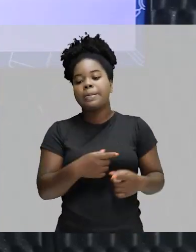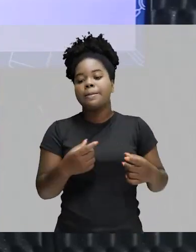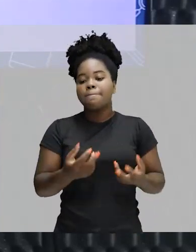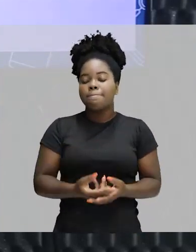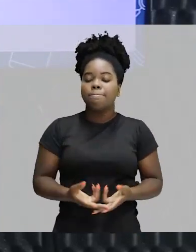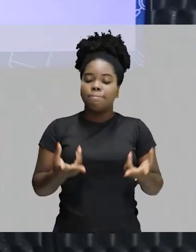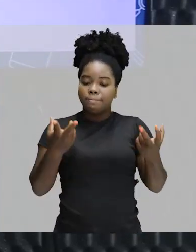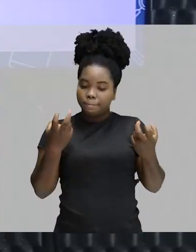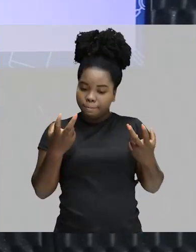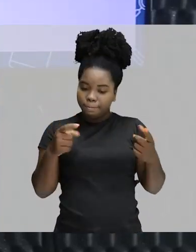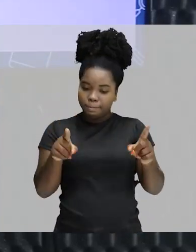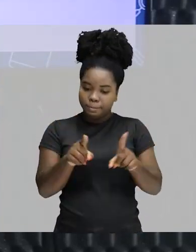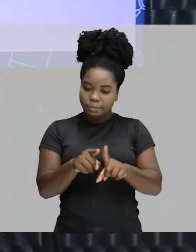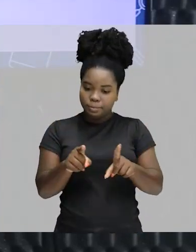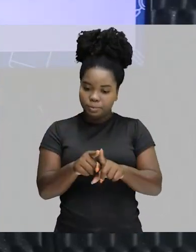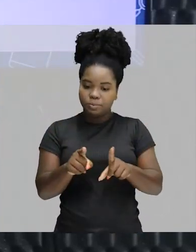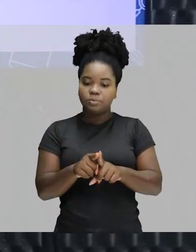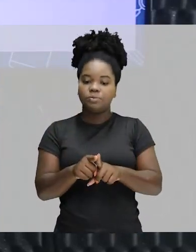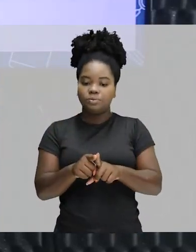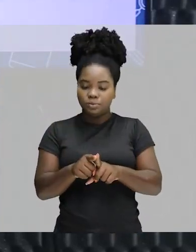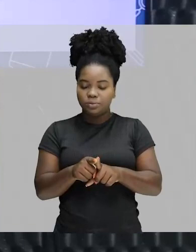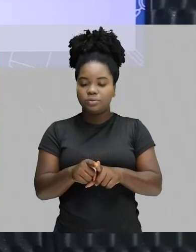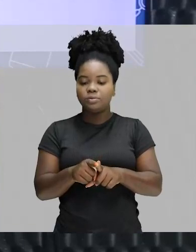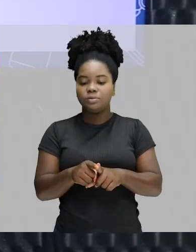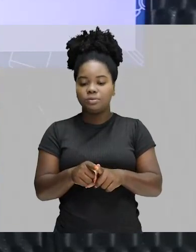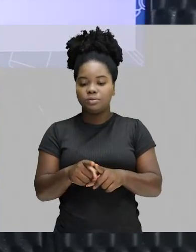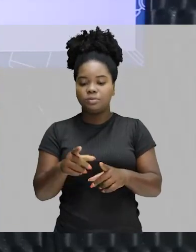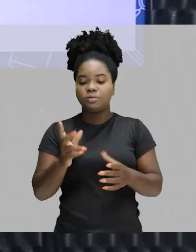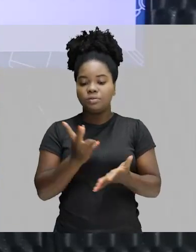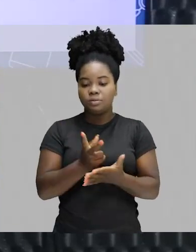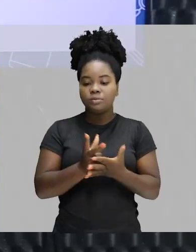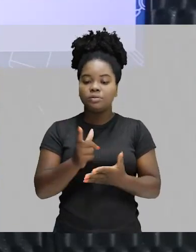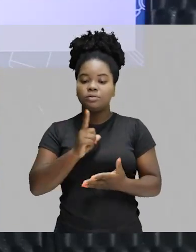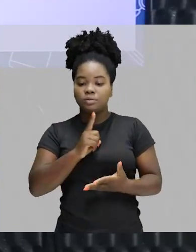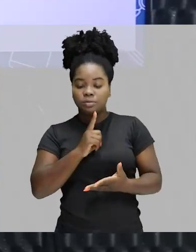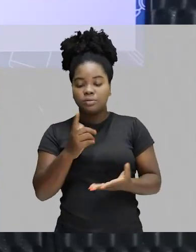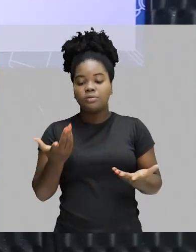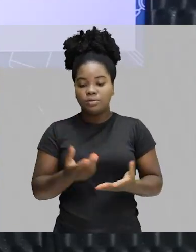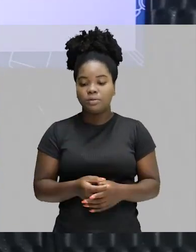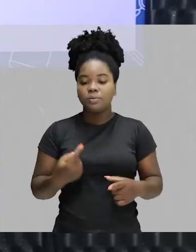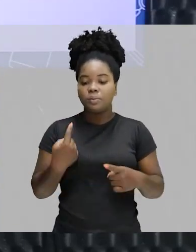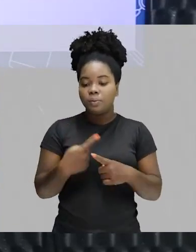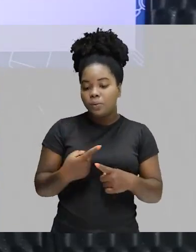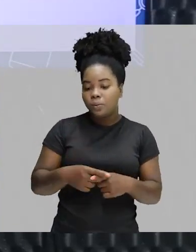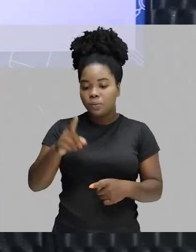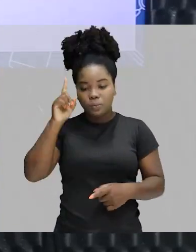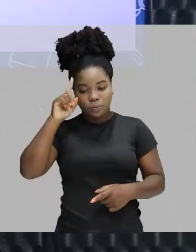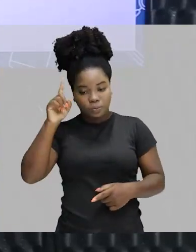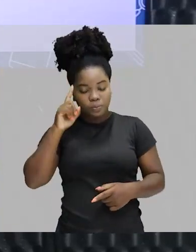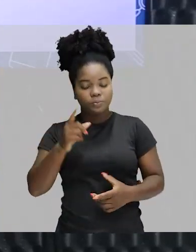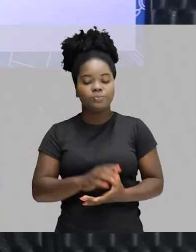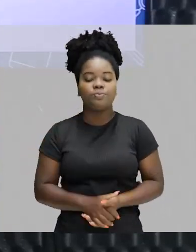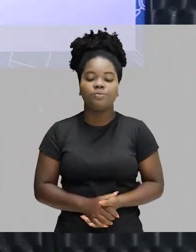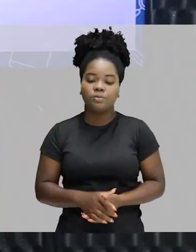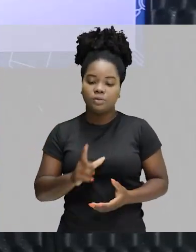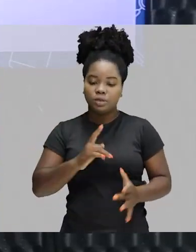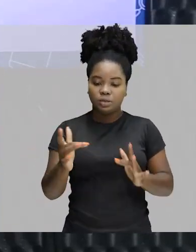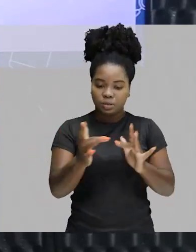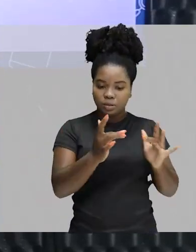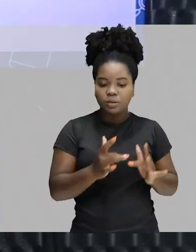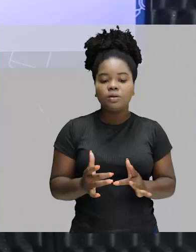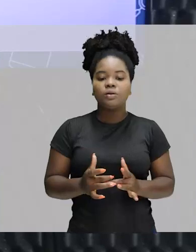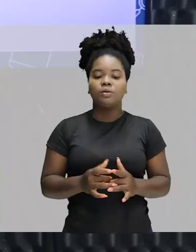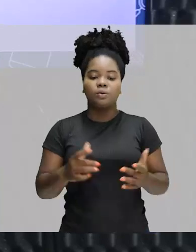também vão aparecer o tempo todo, porque, querendo ou não, isso sim faz parte do nosso cotidiano. O tempo inteiro vocês vão estar em contato com